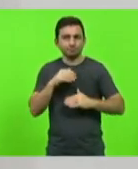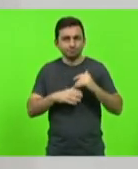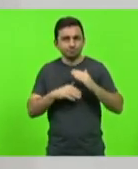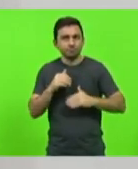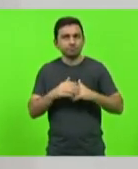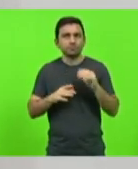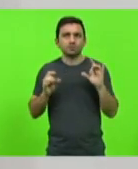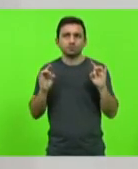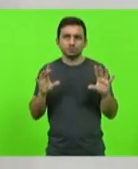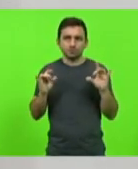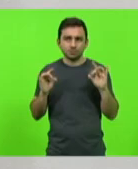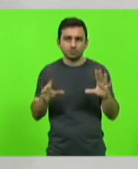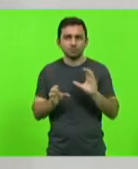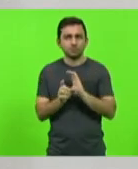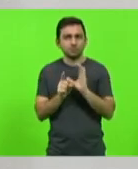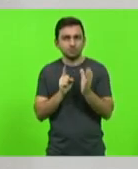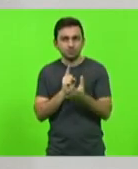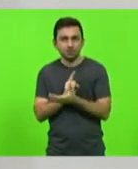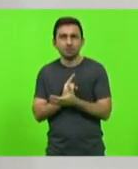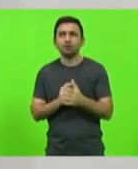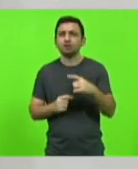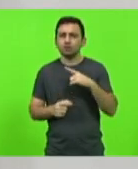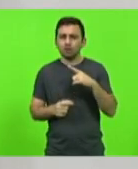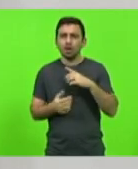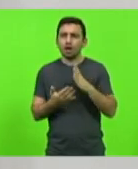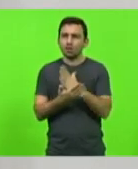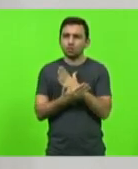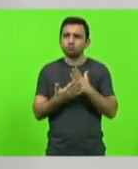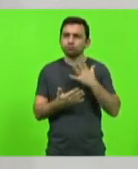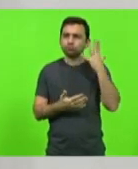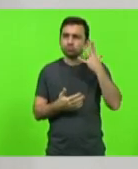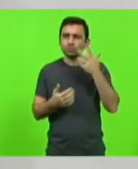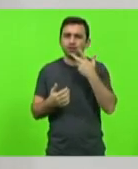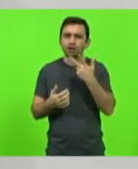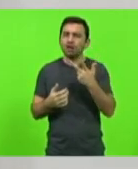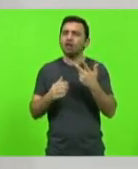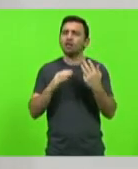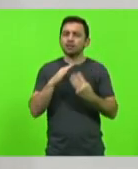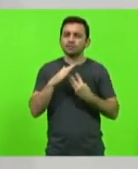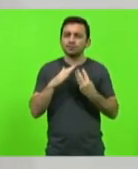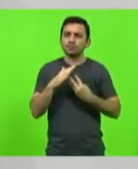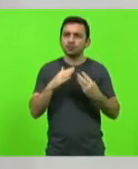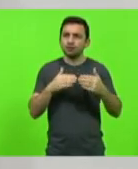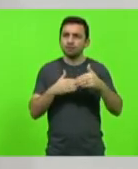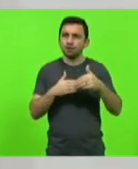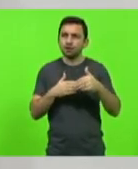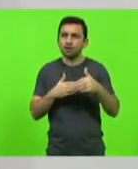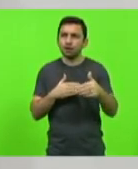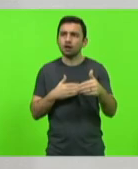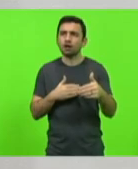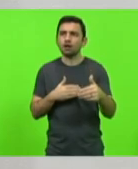excelência para a comunidade. Temos aí relatos que agora, com a terceirização, os serviços foram,